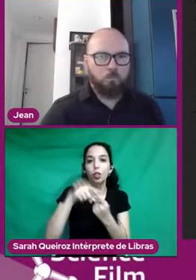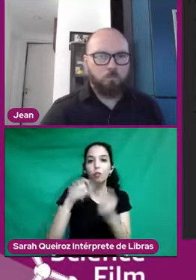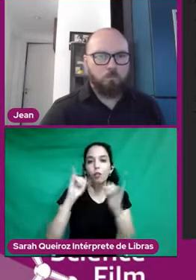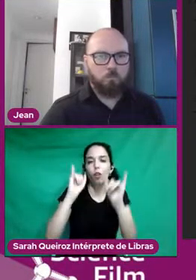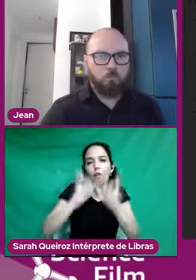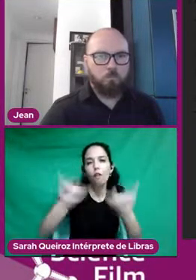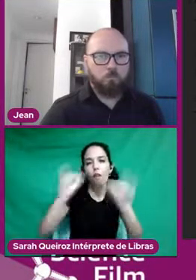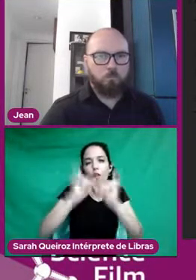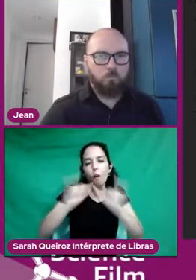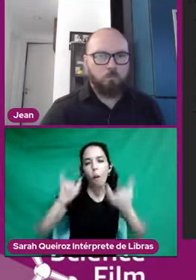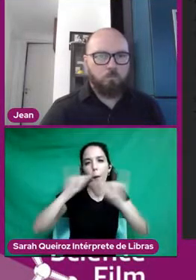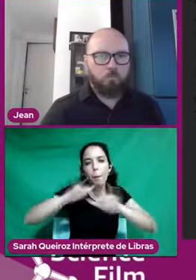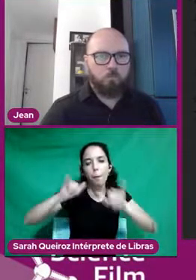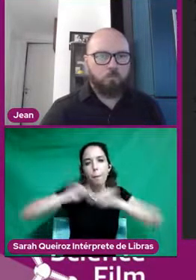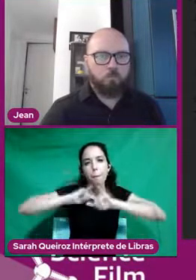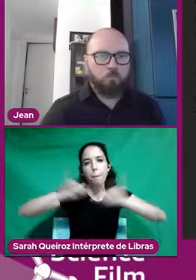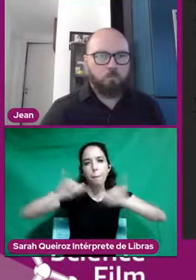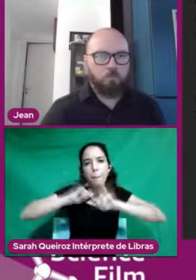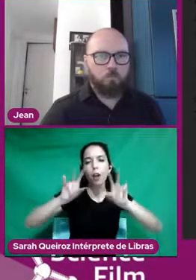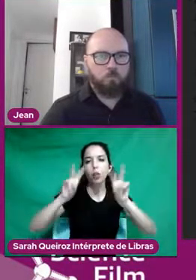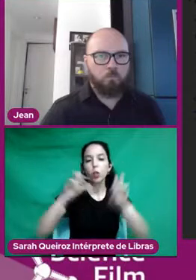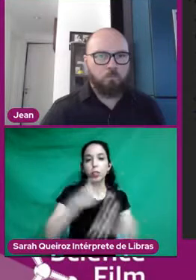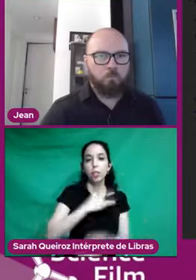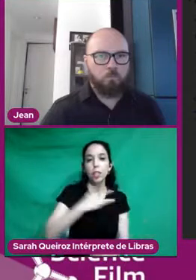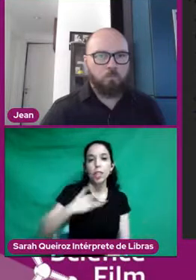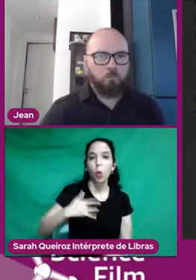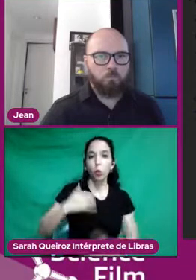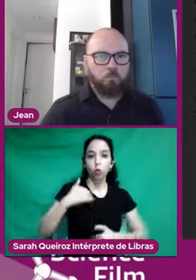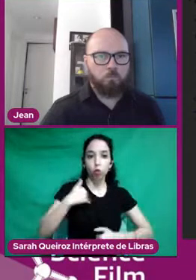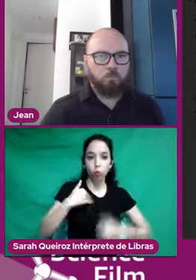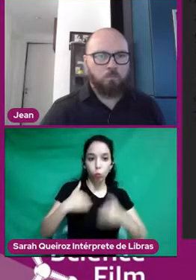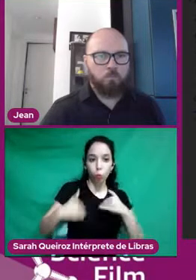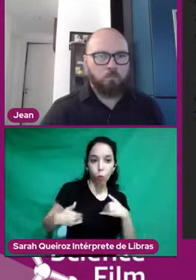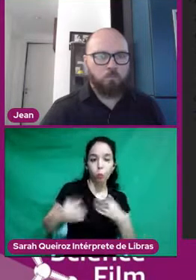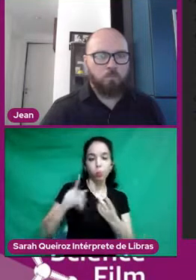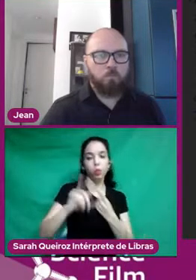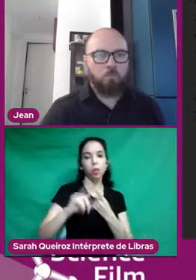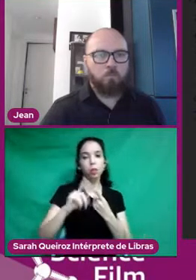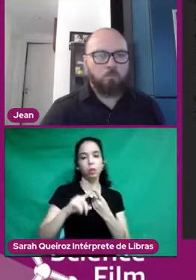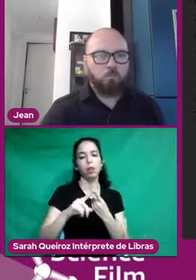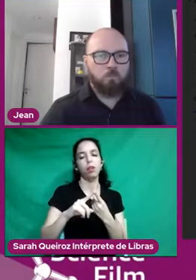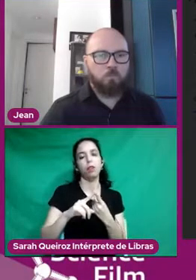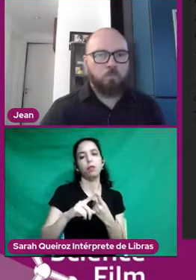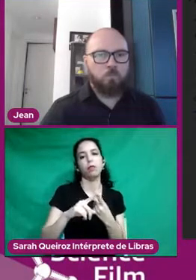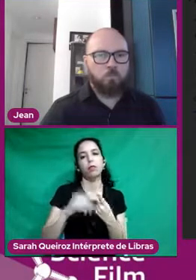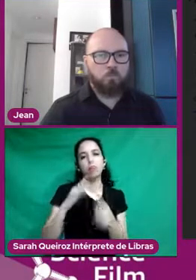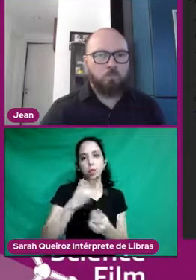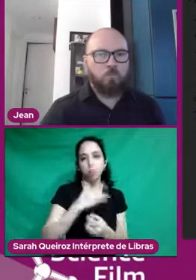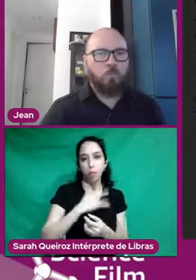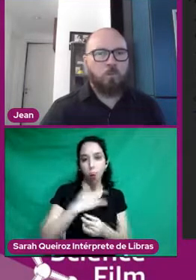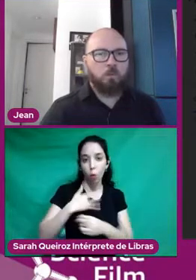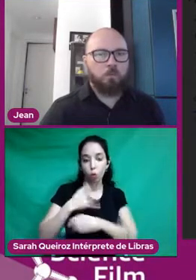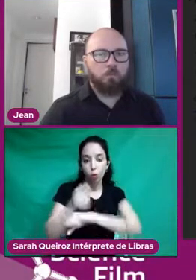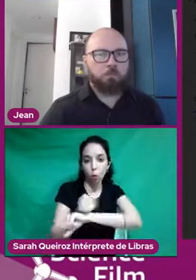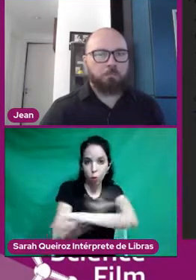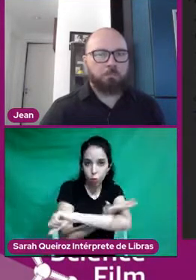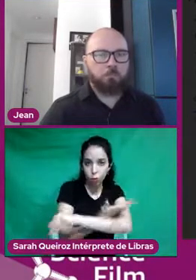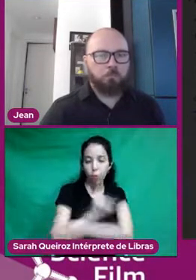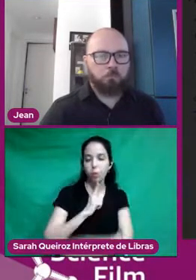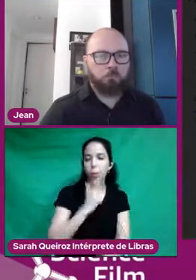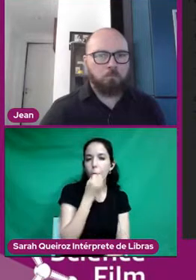para a saúde física e emocional de uma boa nutrição. Então aí